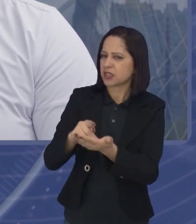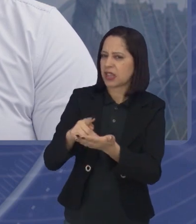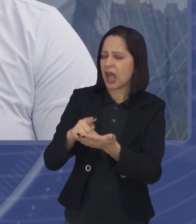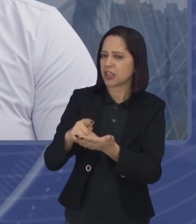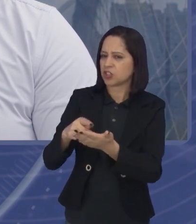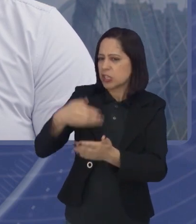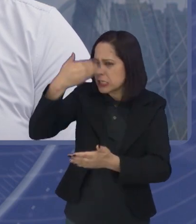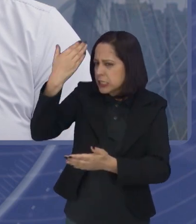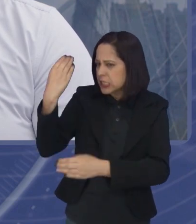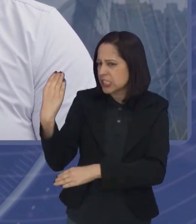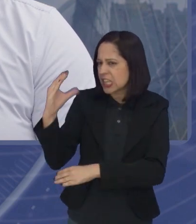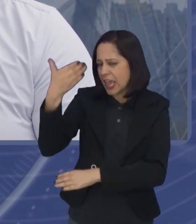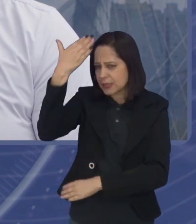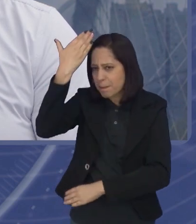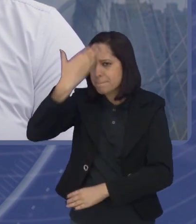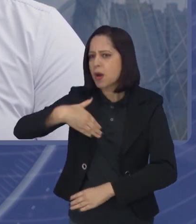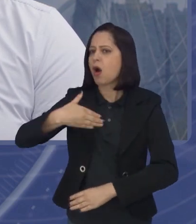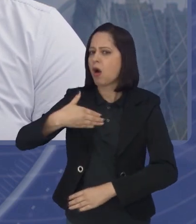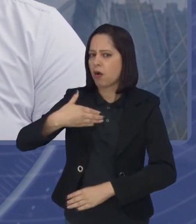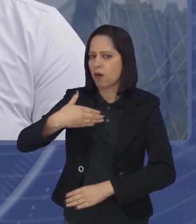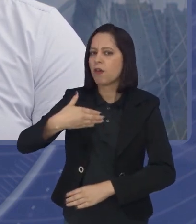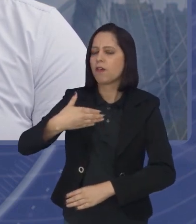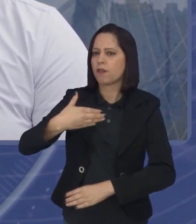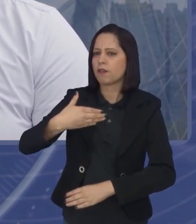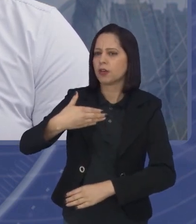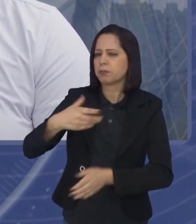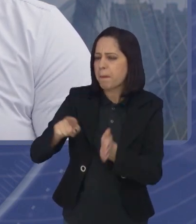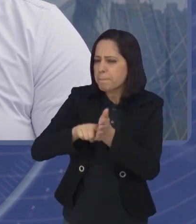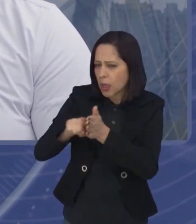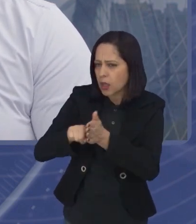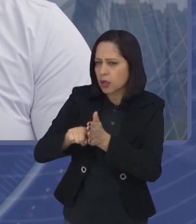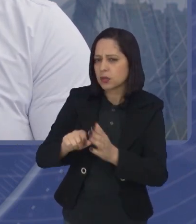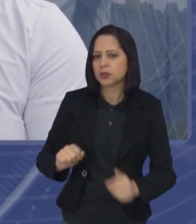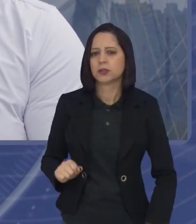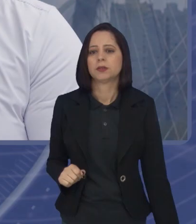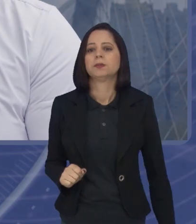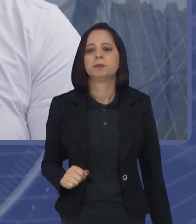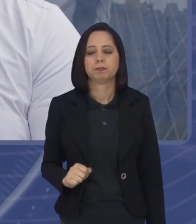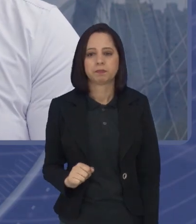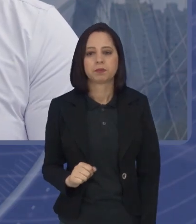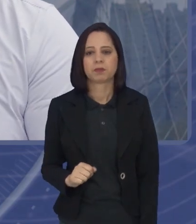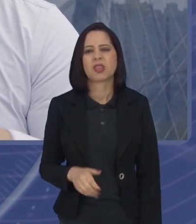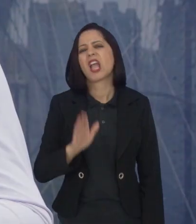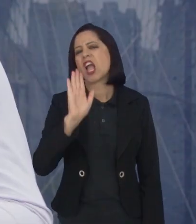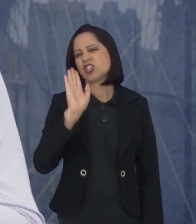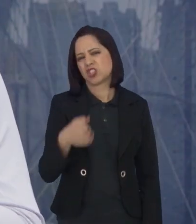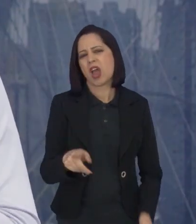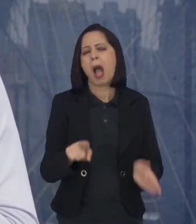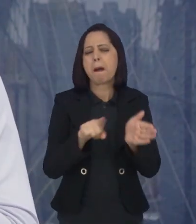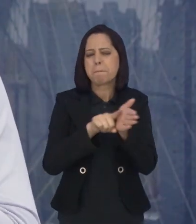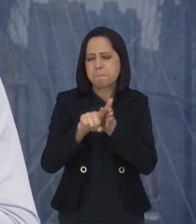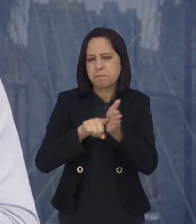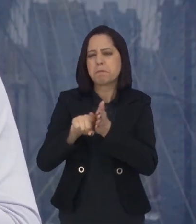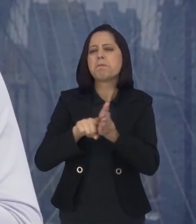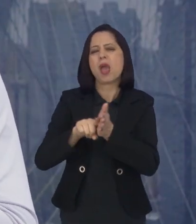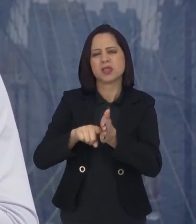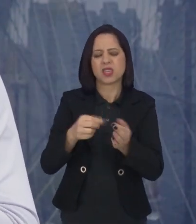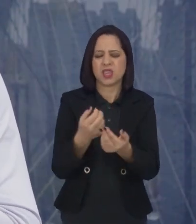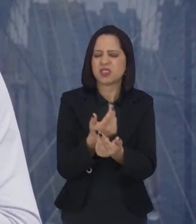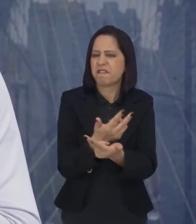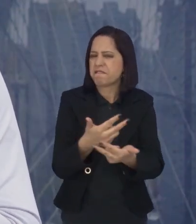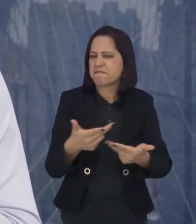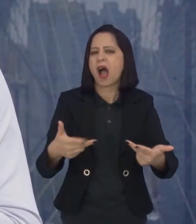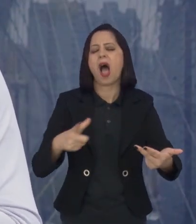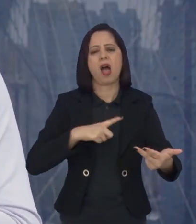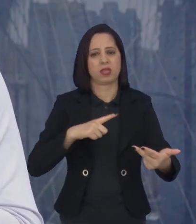embasamentos científicos nesse assunto? É, hoje já tem muito estudo científico falando sobre o uso da cannabis